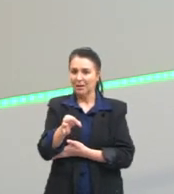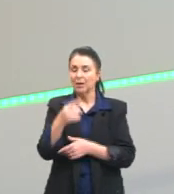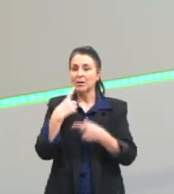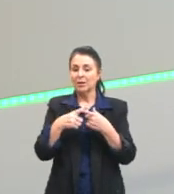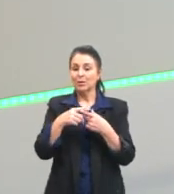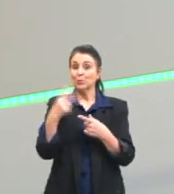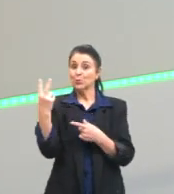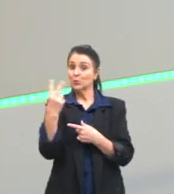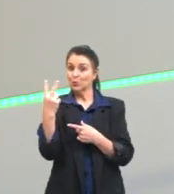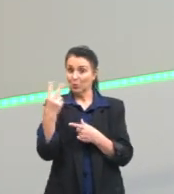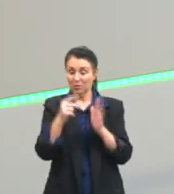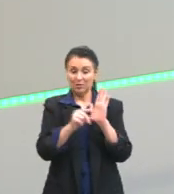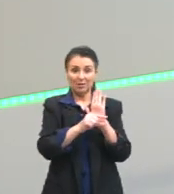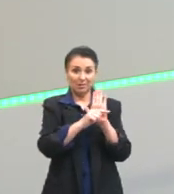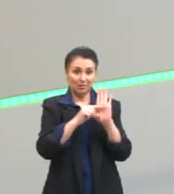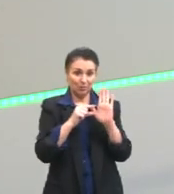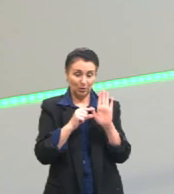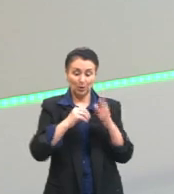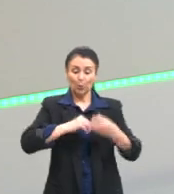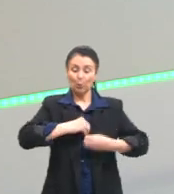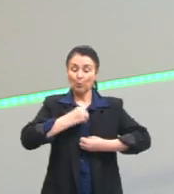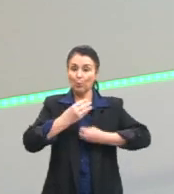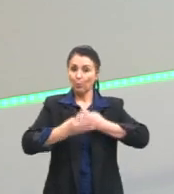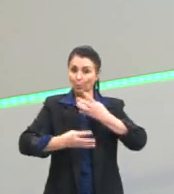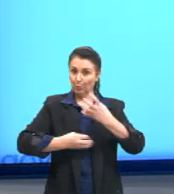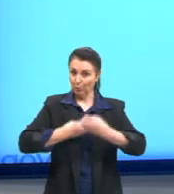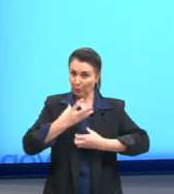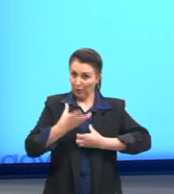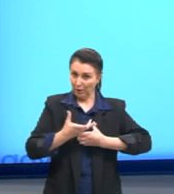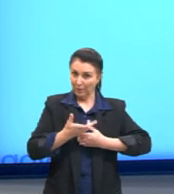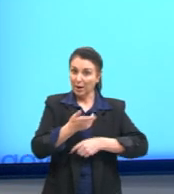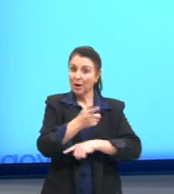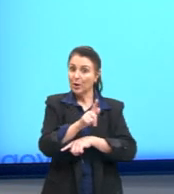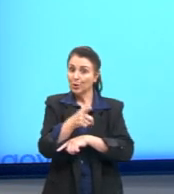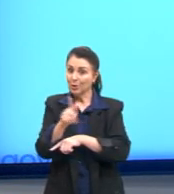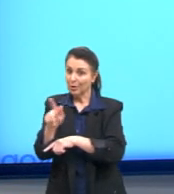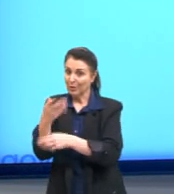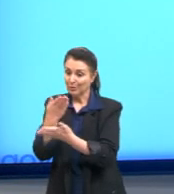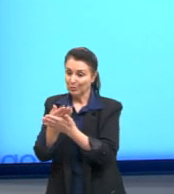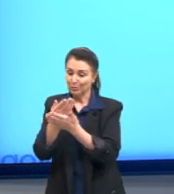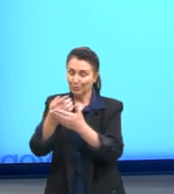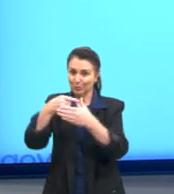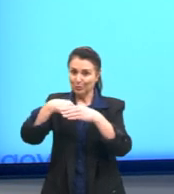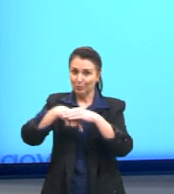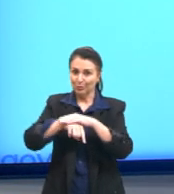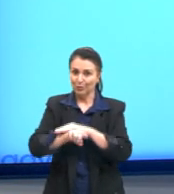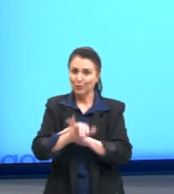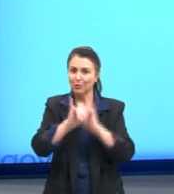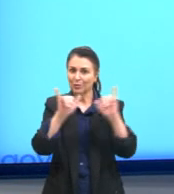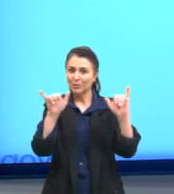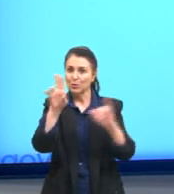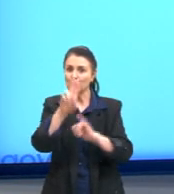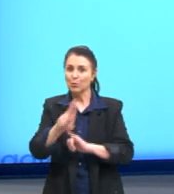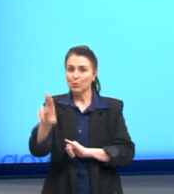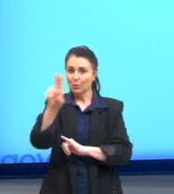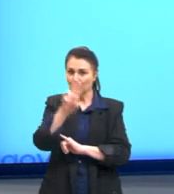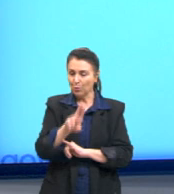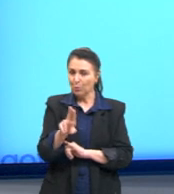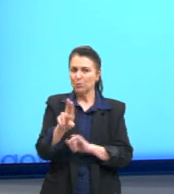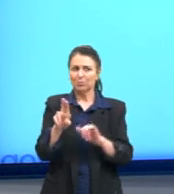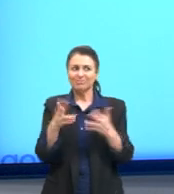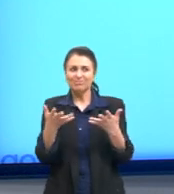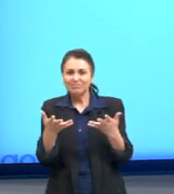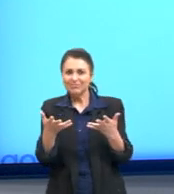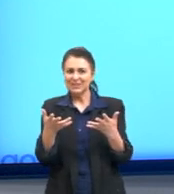tanto o poema quanto o gramático estão nos dizendo o quê? Que esse uso que, entre aspas,